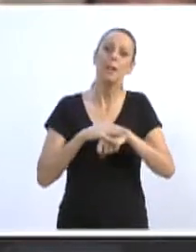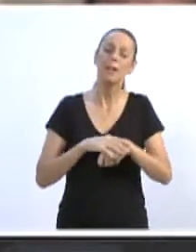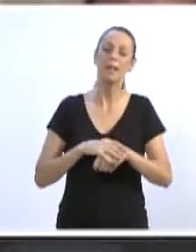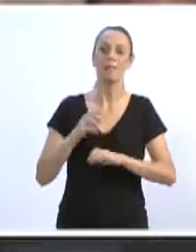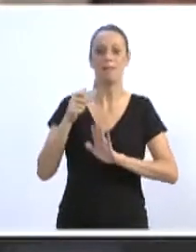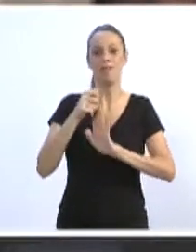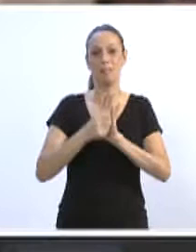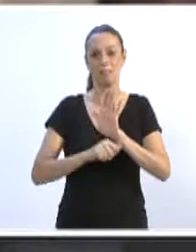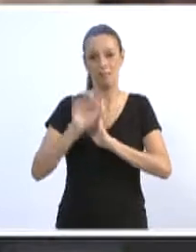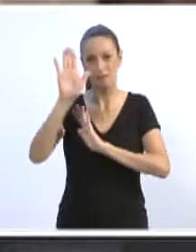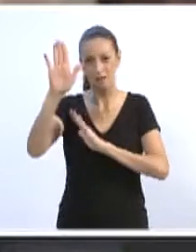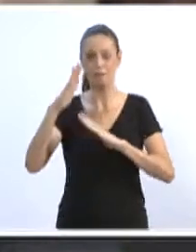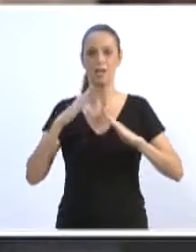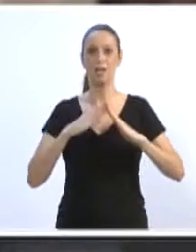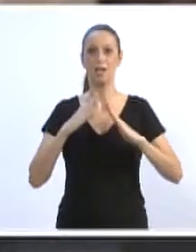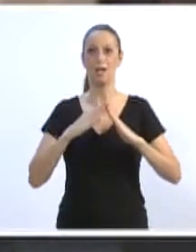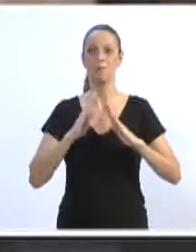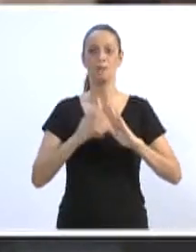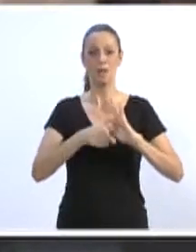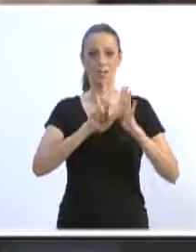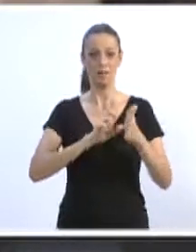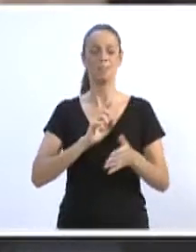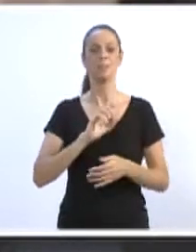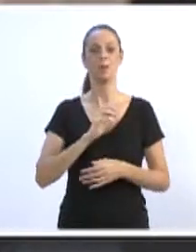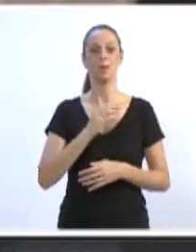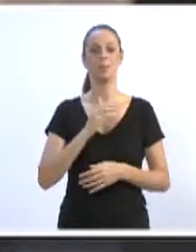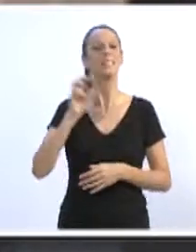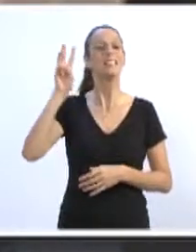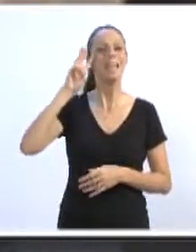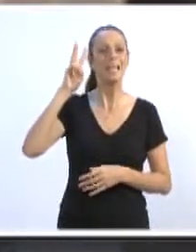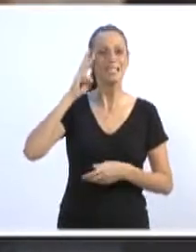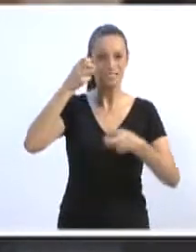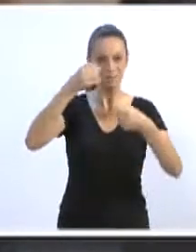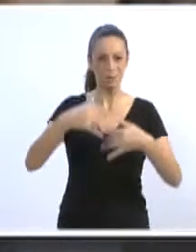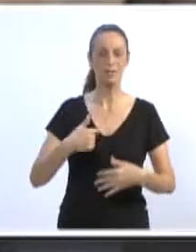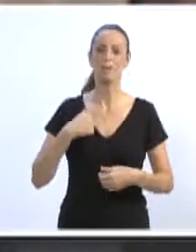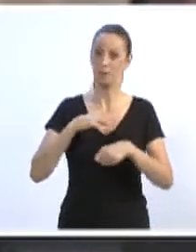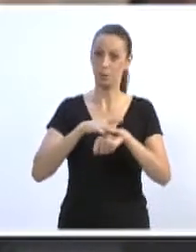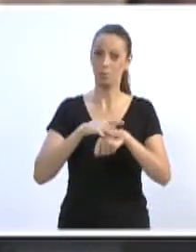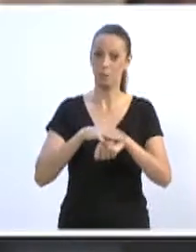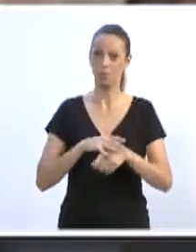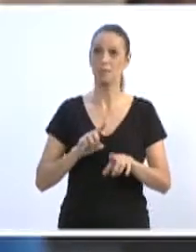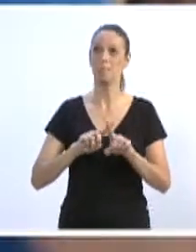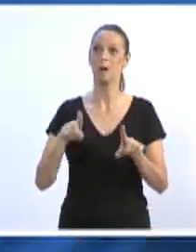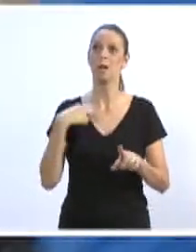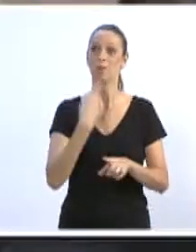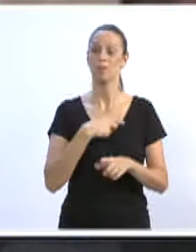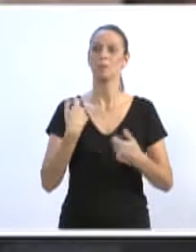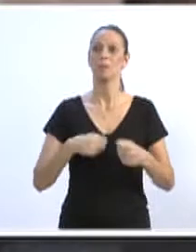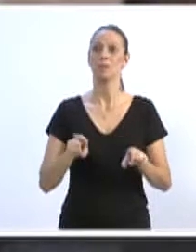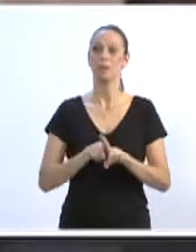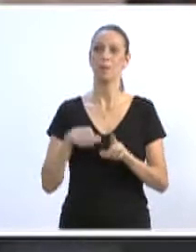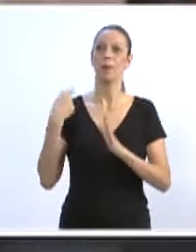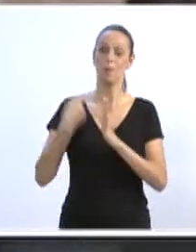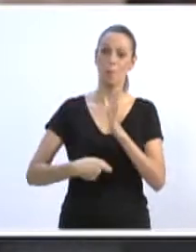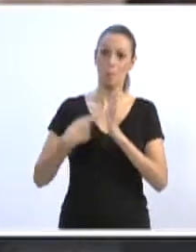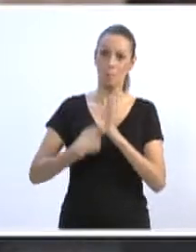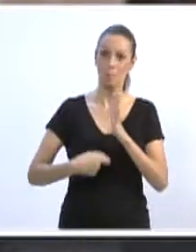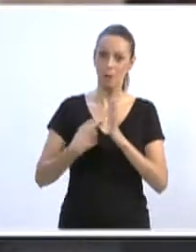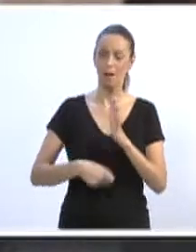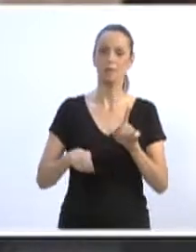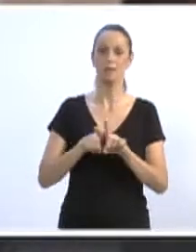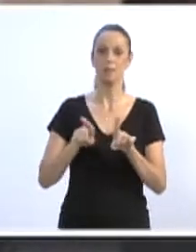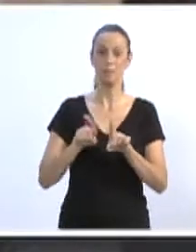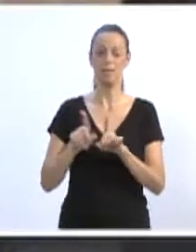estar presente, até justifiquei para o senhor já na terça-feira, mas temos que cobrar também das entidades a participação,